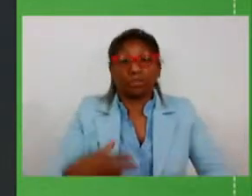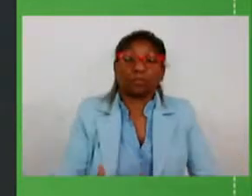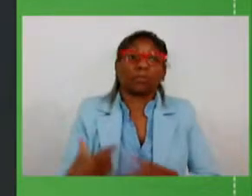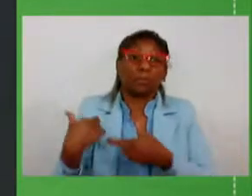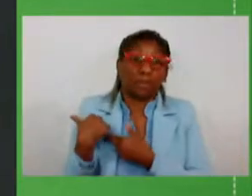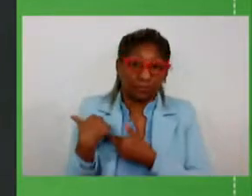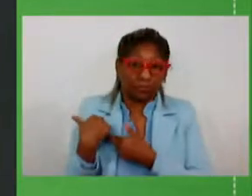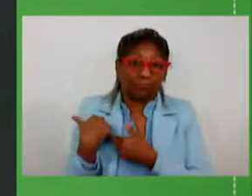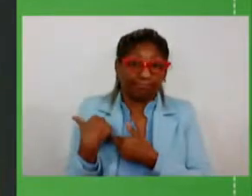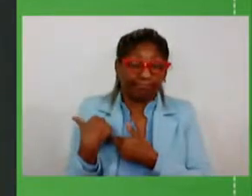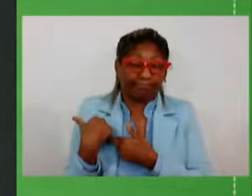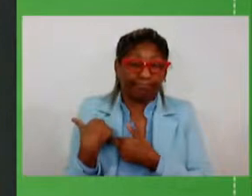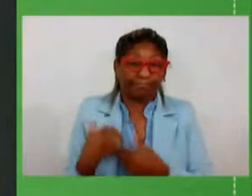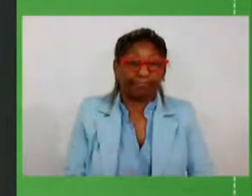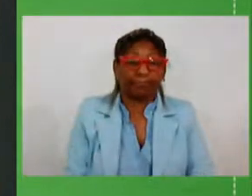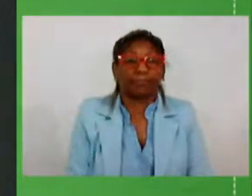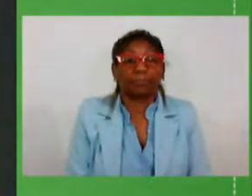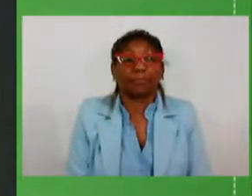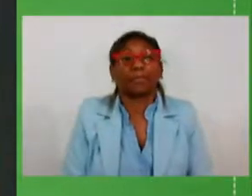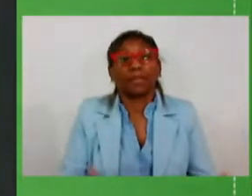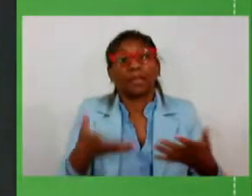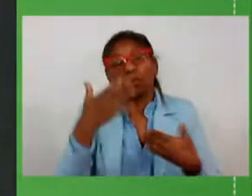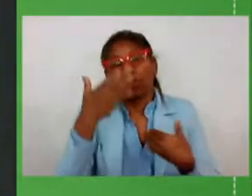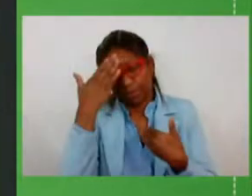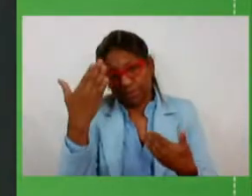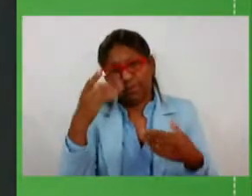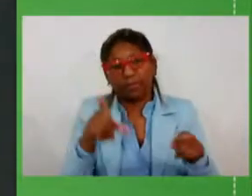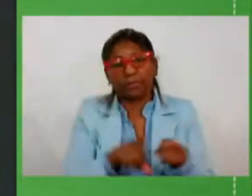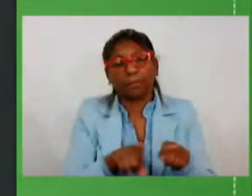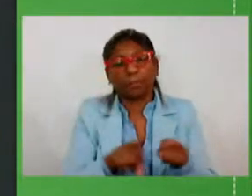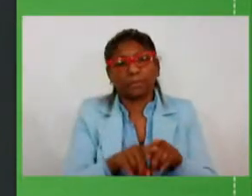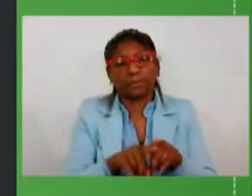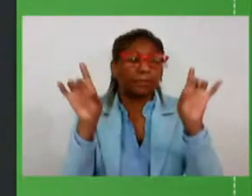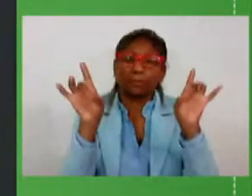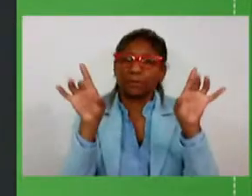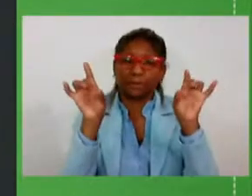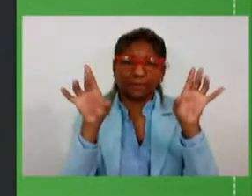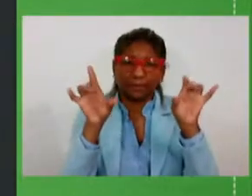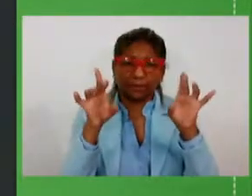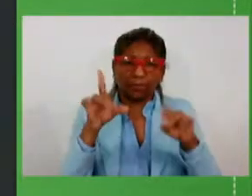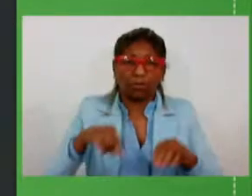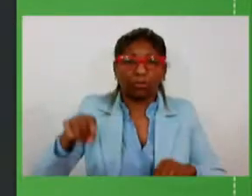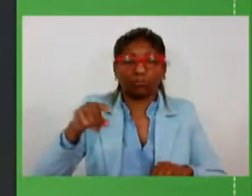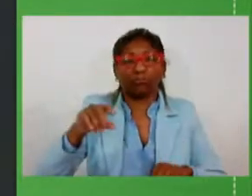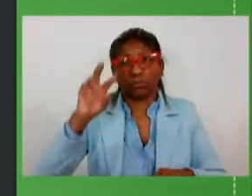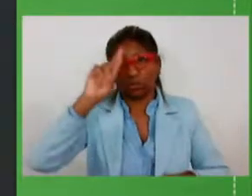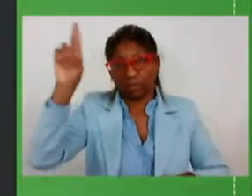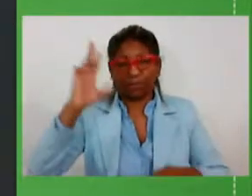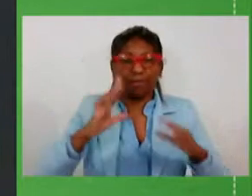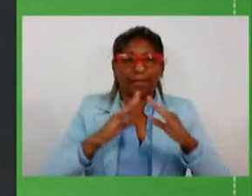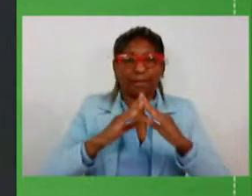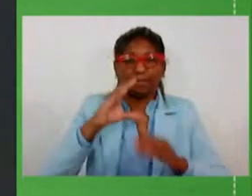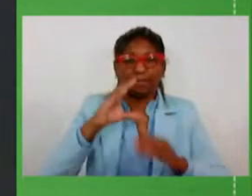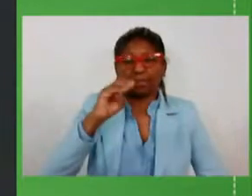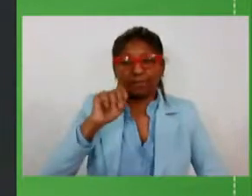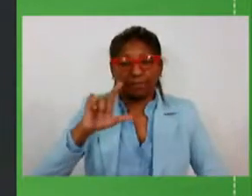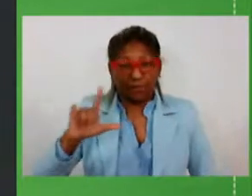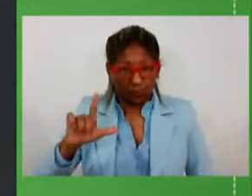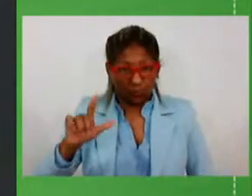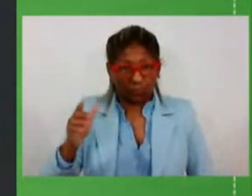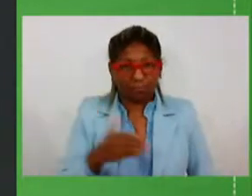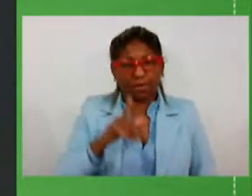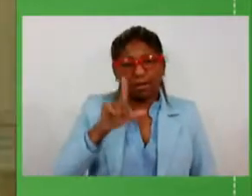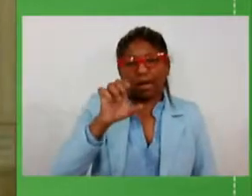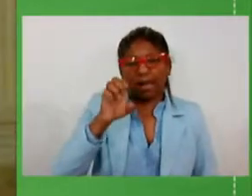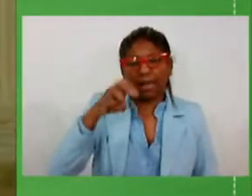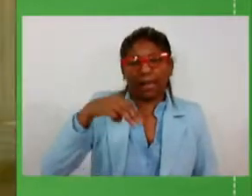eu quero agradecer também muito especialmente ao nosso chefe da Casa Civil Arthur Lemos todo